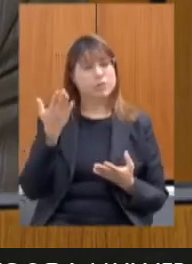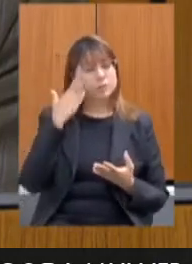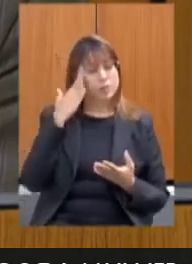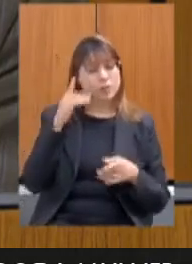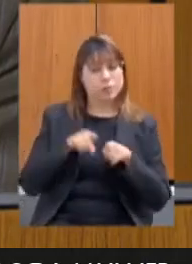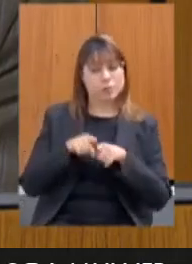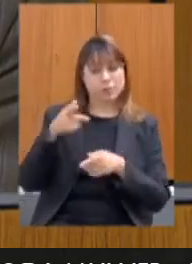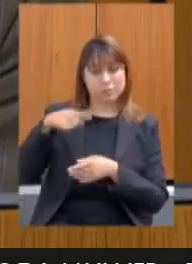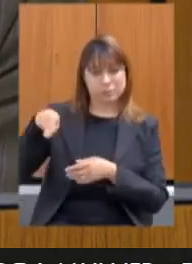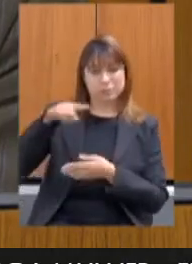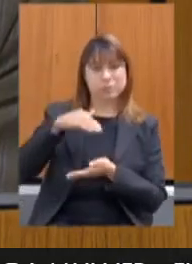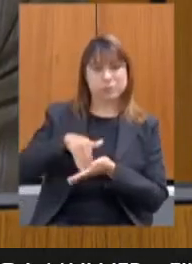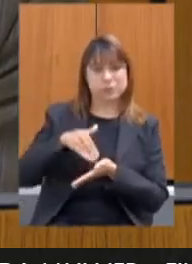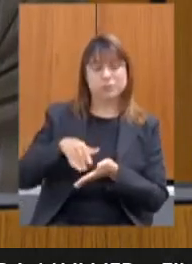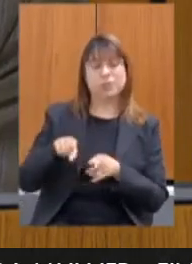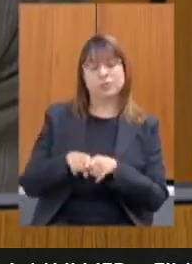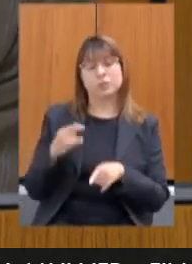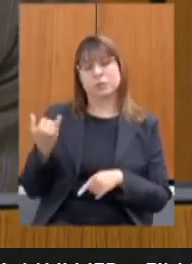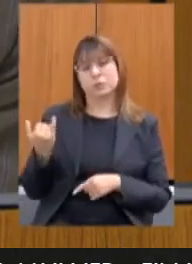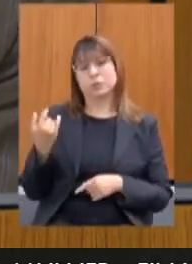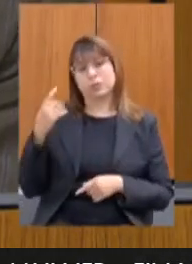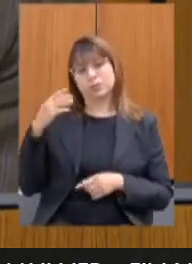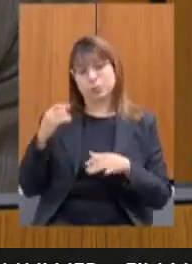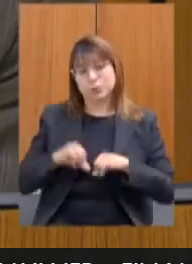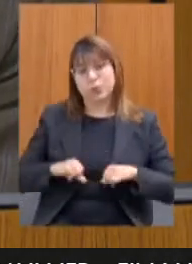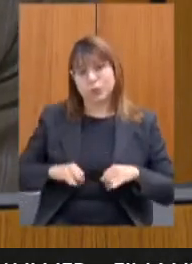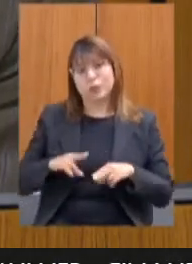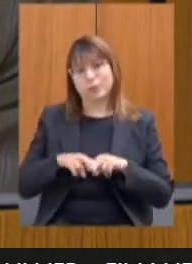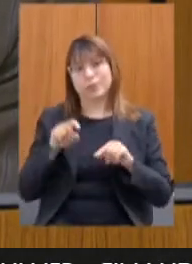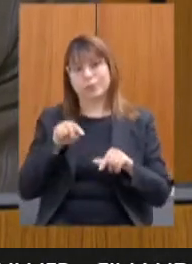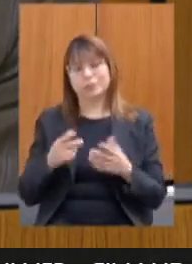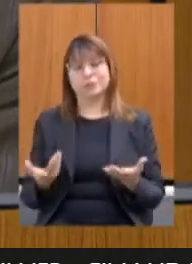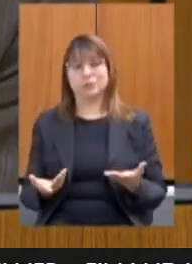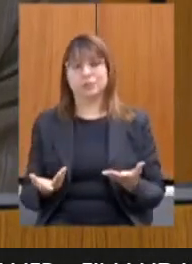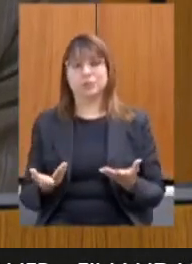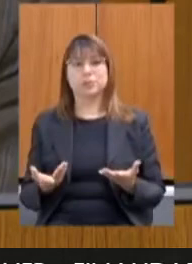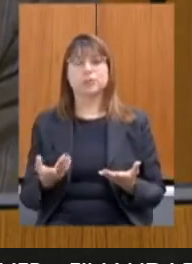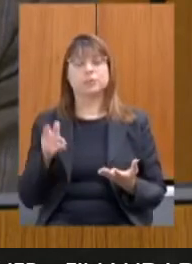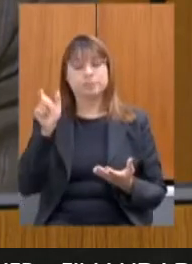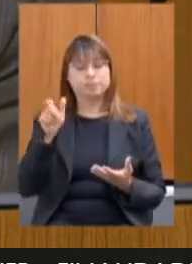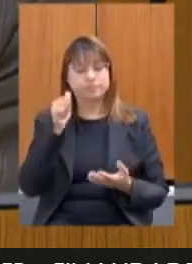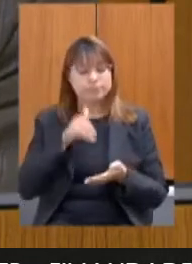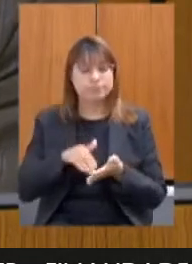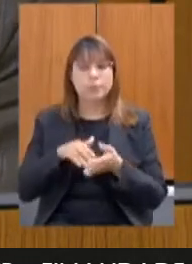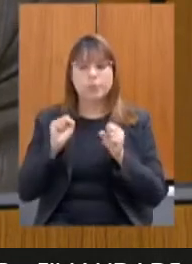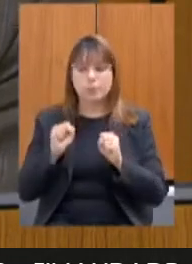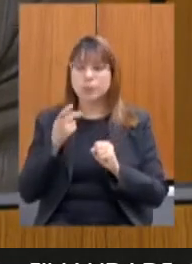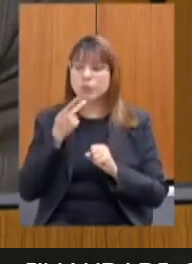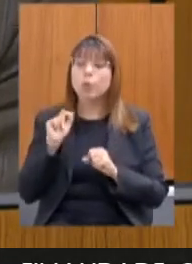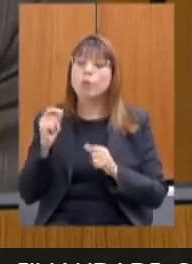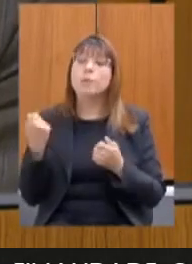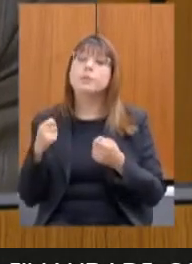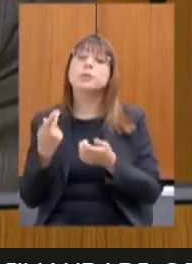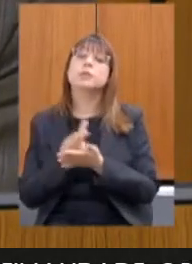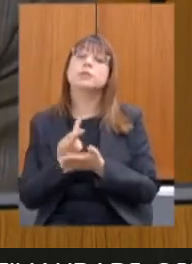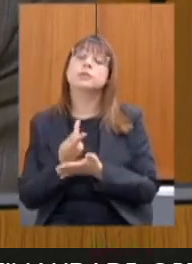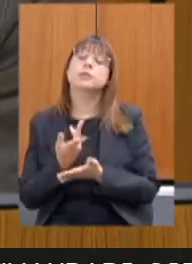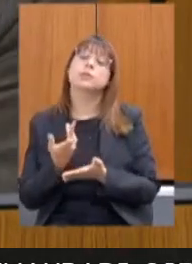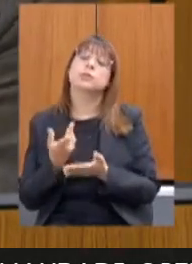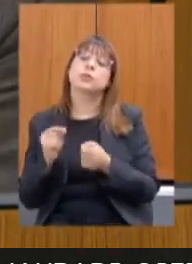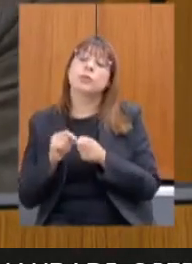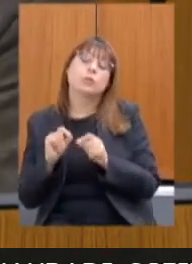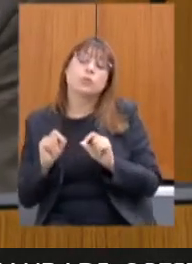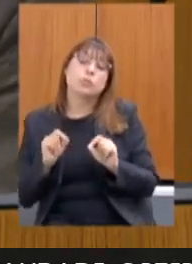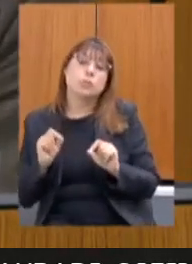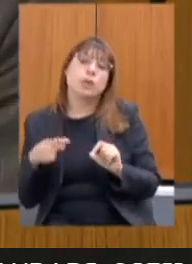senhora tem aqui nessa casa da nossa parte senhora pode dizer o que é necessário fazer e nós também